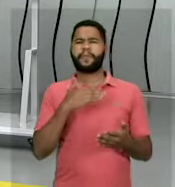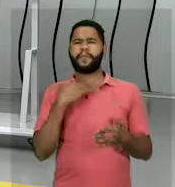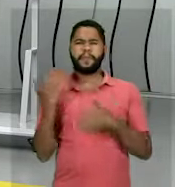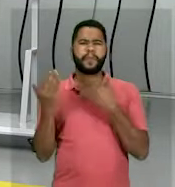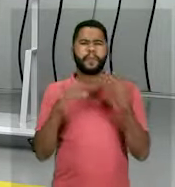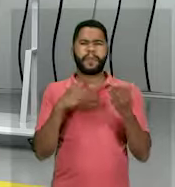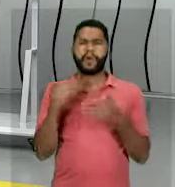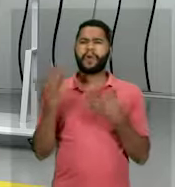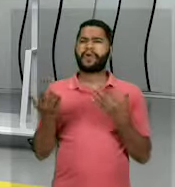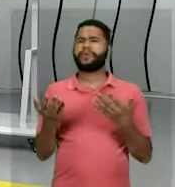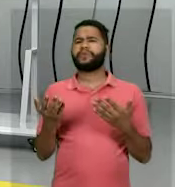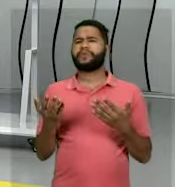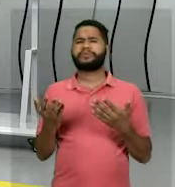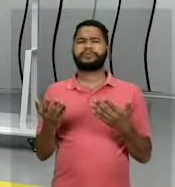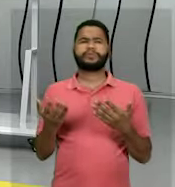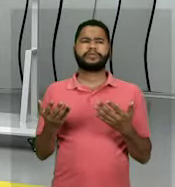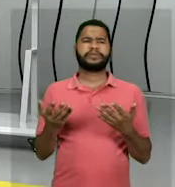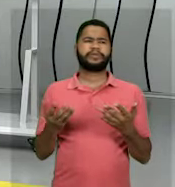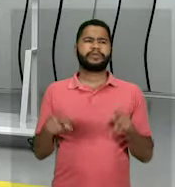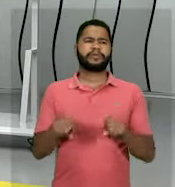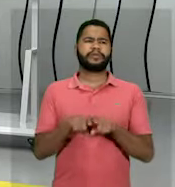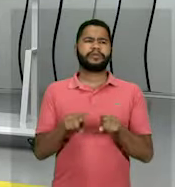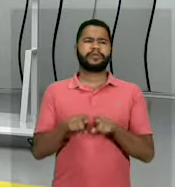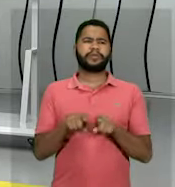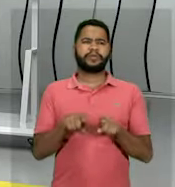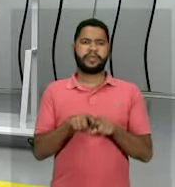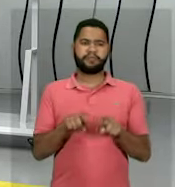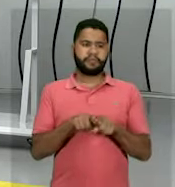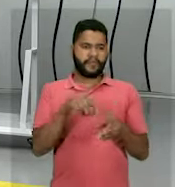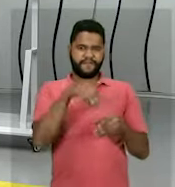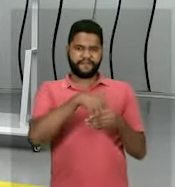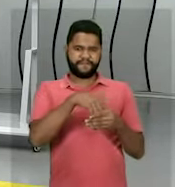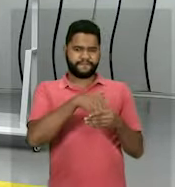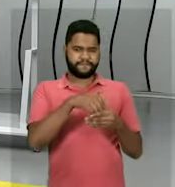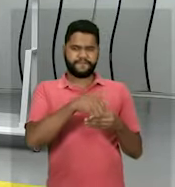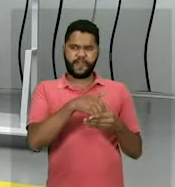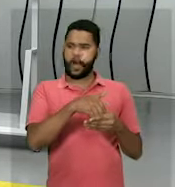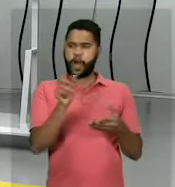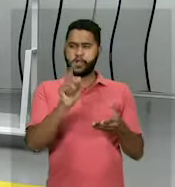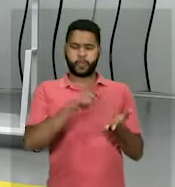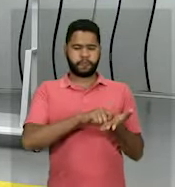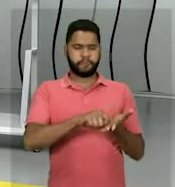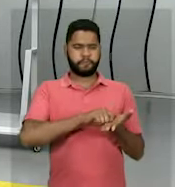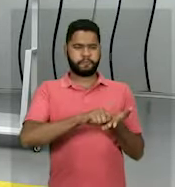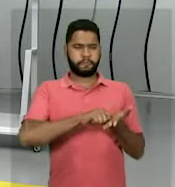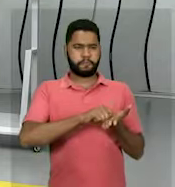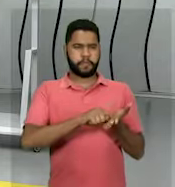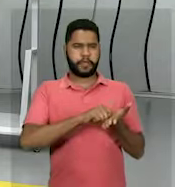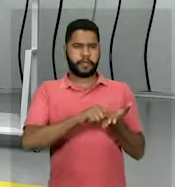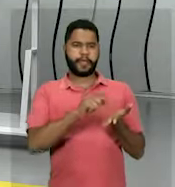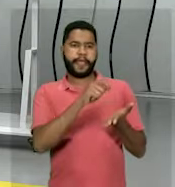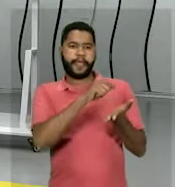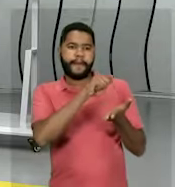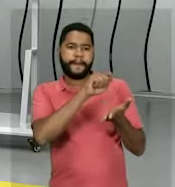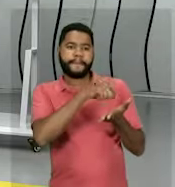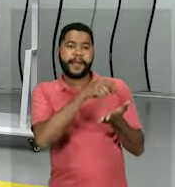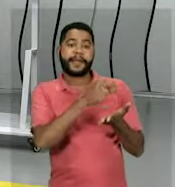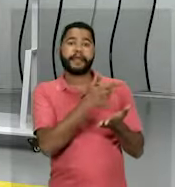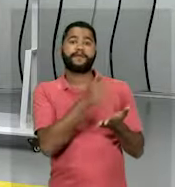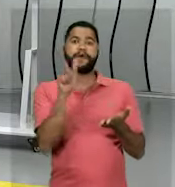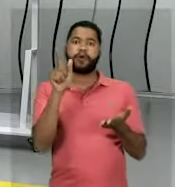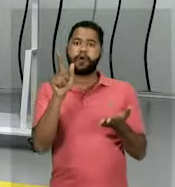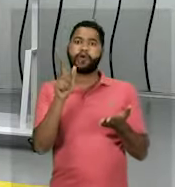Mortos votavam, se apagava lá o que o outro votava, não, fulano queria votar nesse, não, queria votar era nesse. Então essa forte